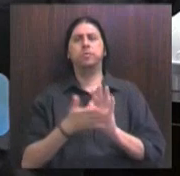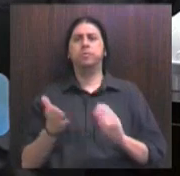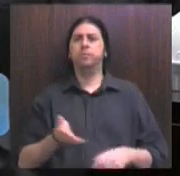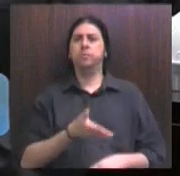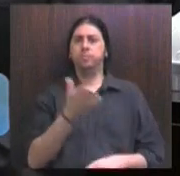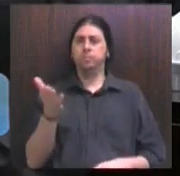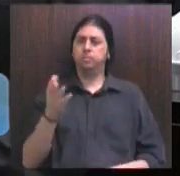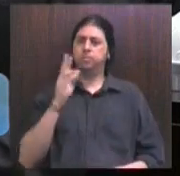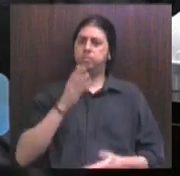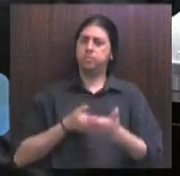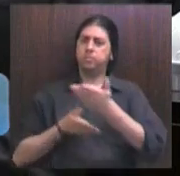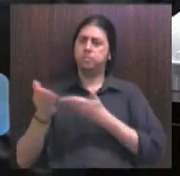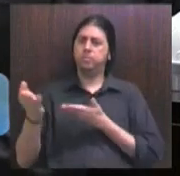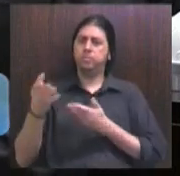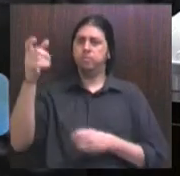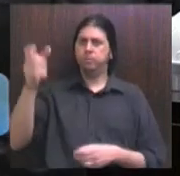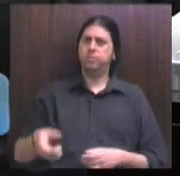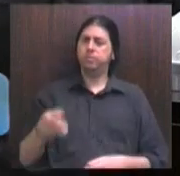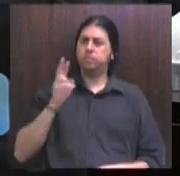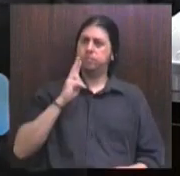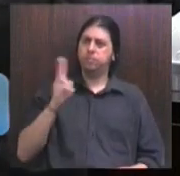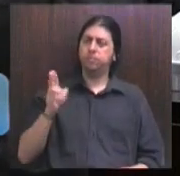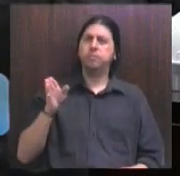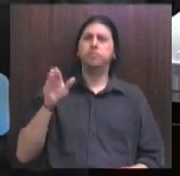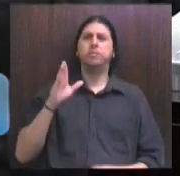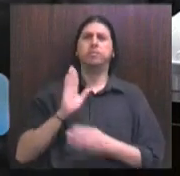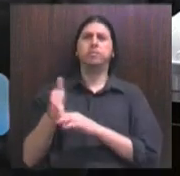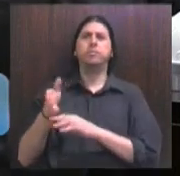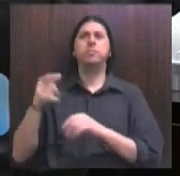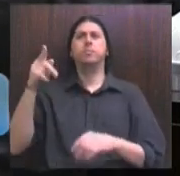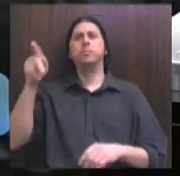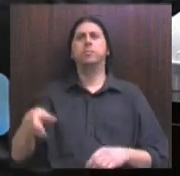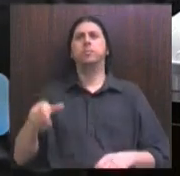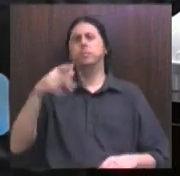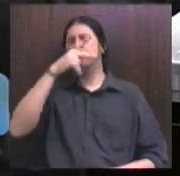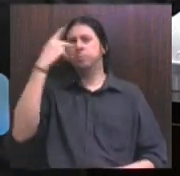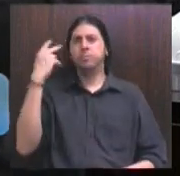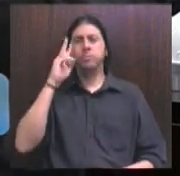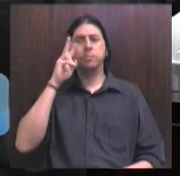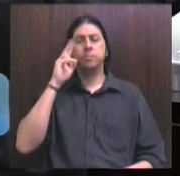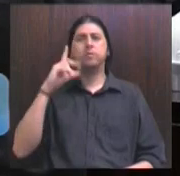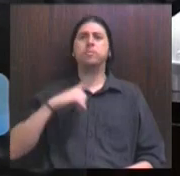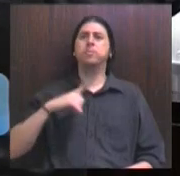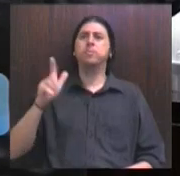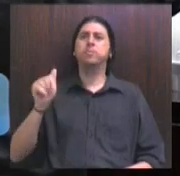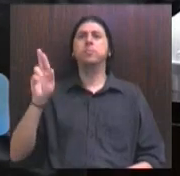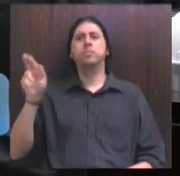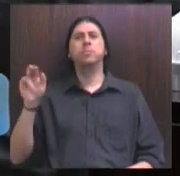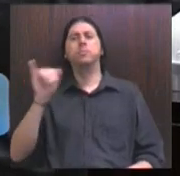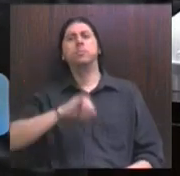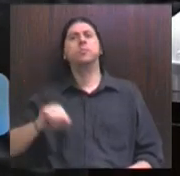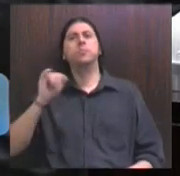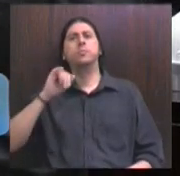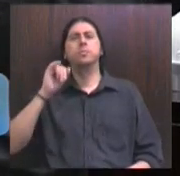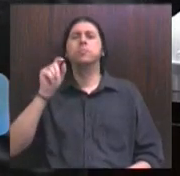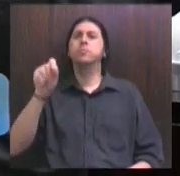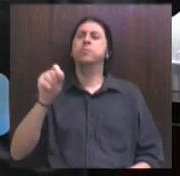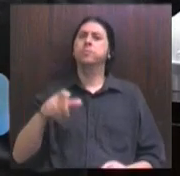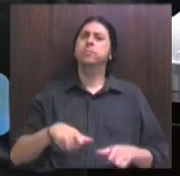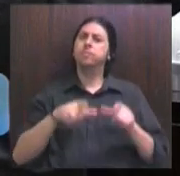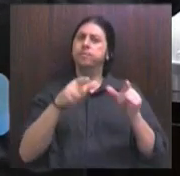vossa pessoa por lembrar de uma entidade tão importante dos servidores que cada vez mais raro está hoje,